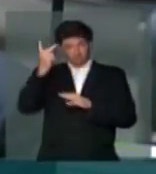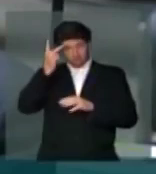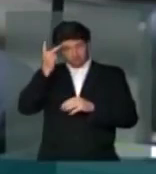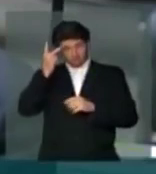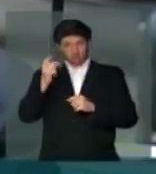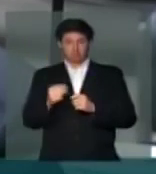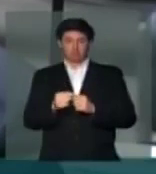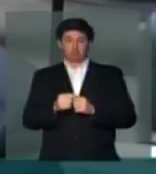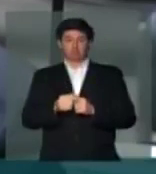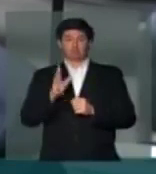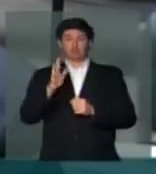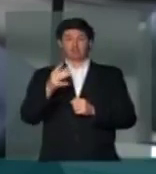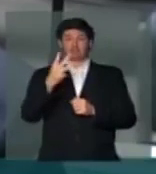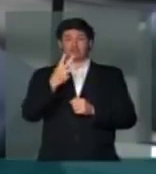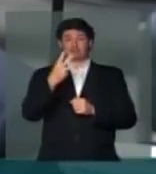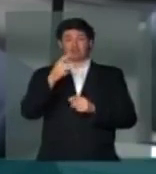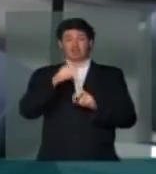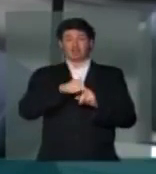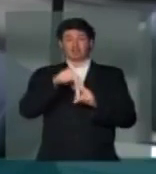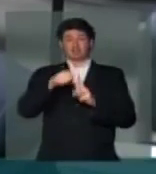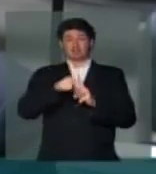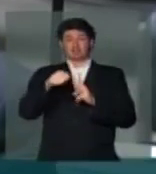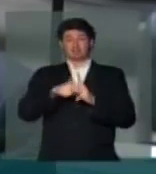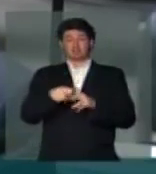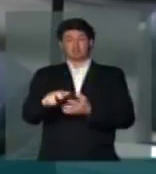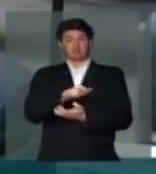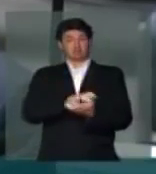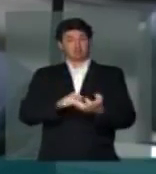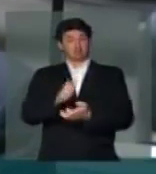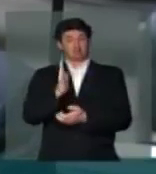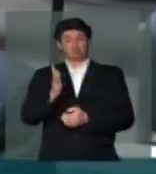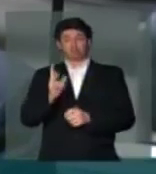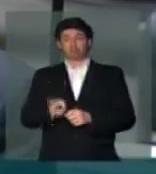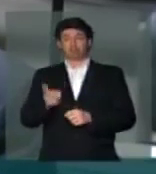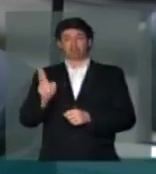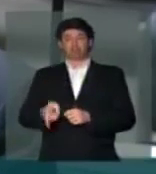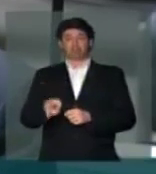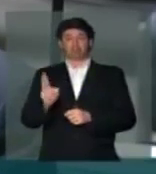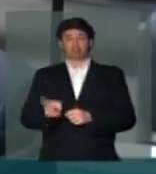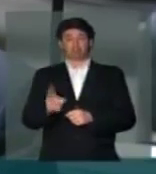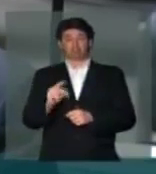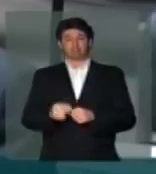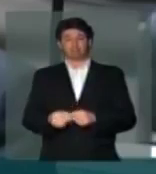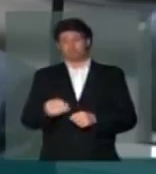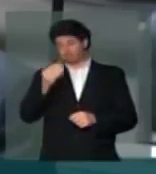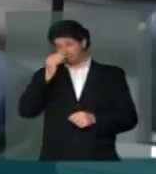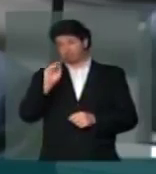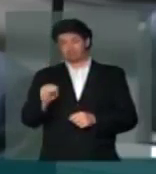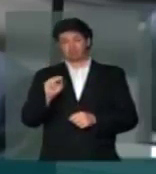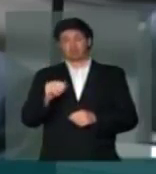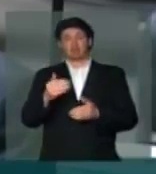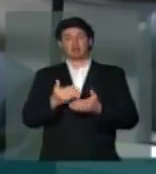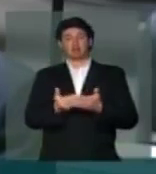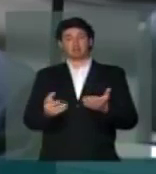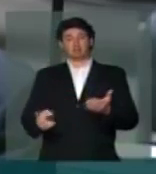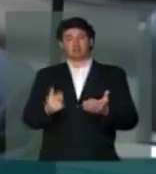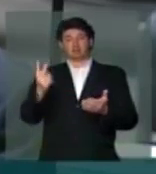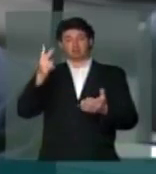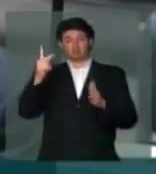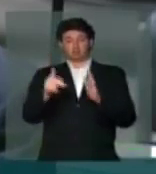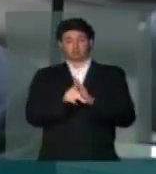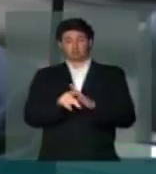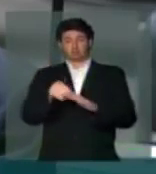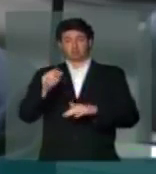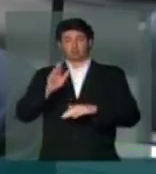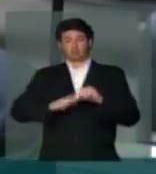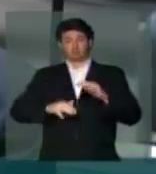São mais de três meses de greve em São Paulo De descaso, de desvalorização do